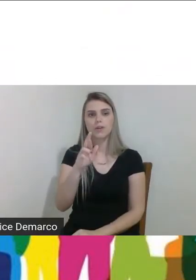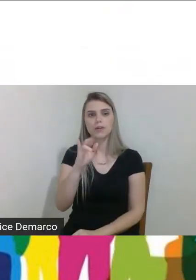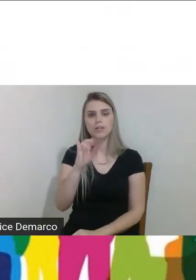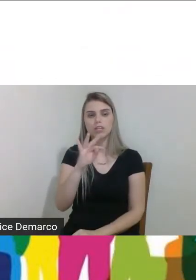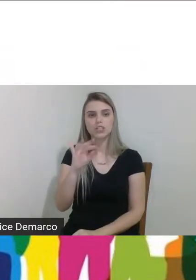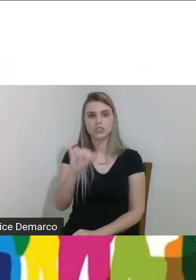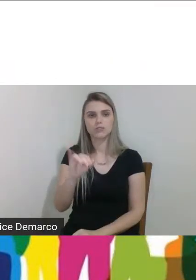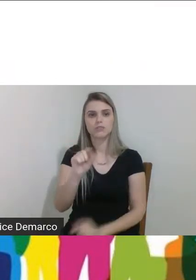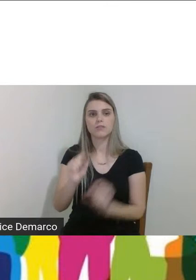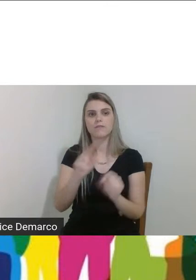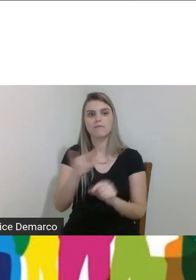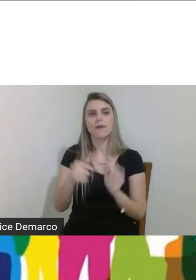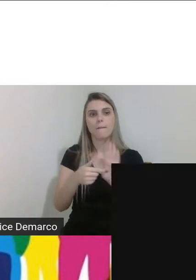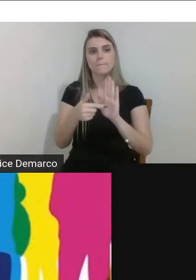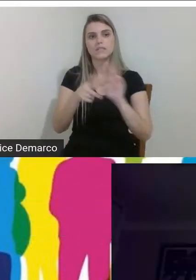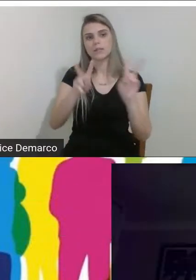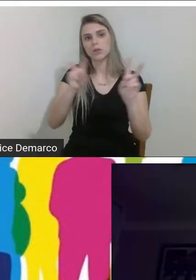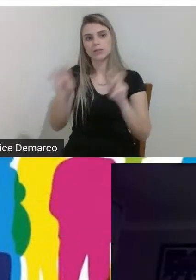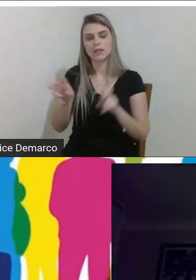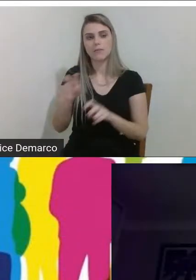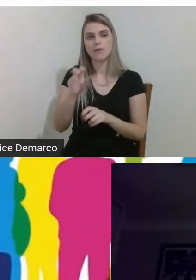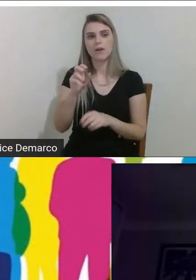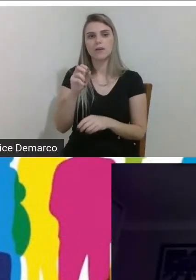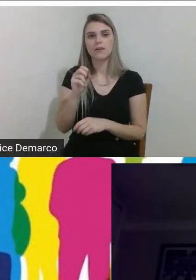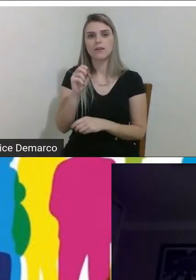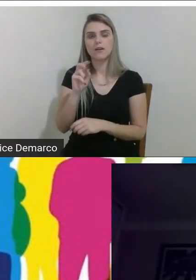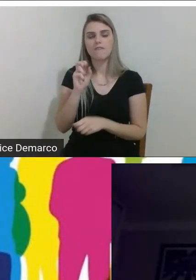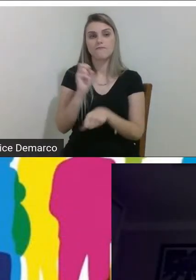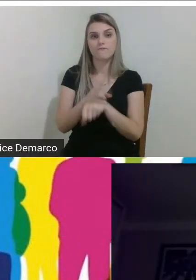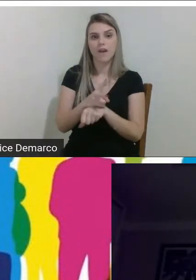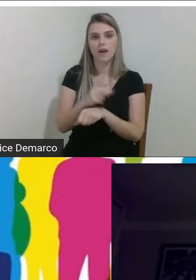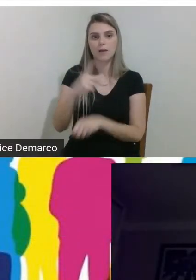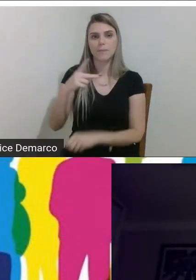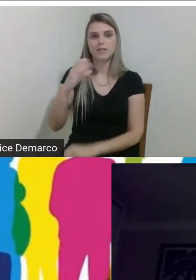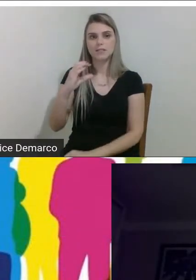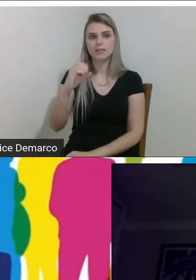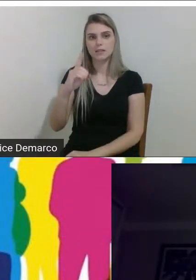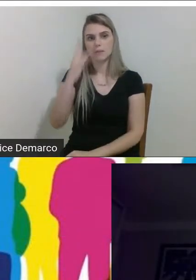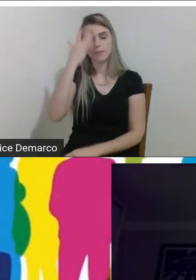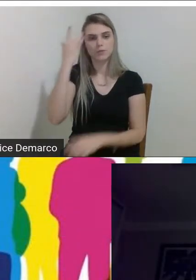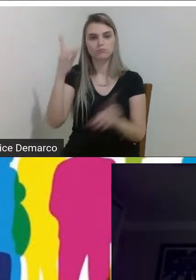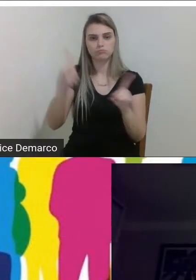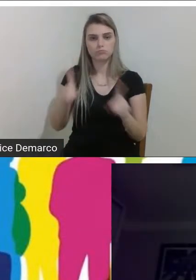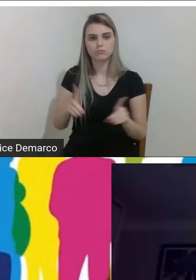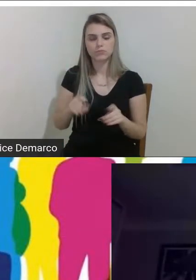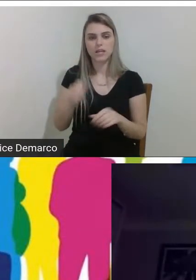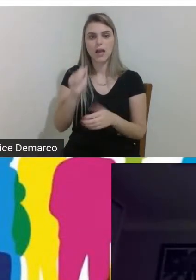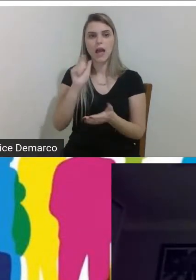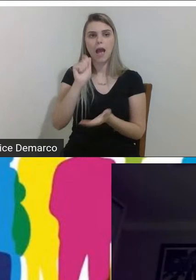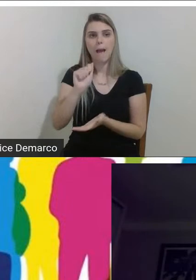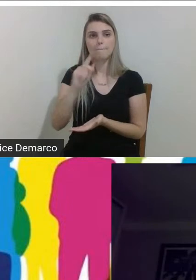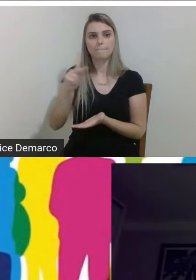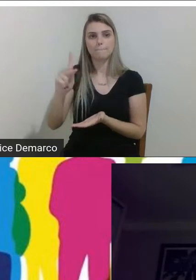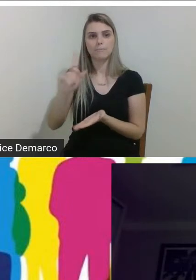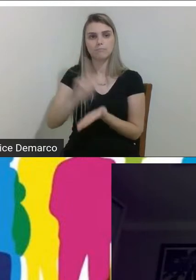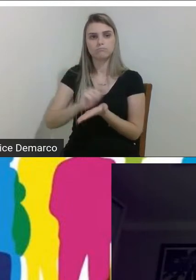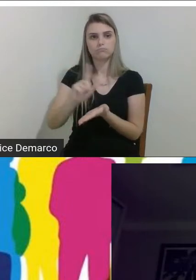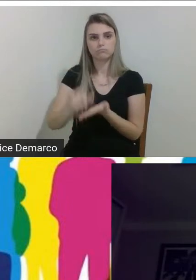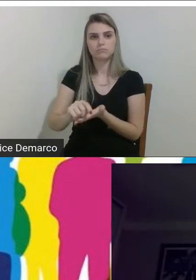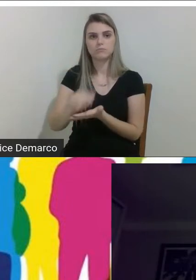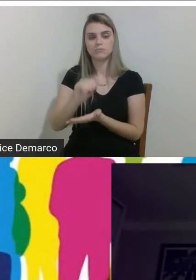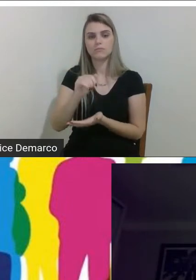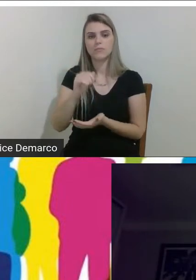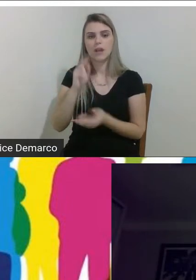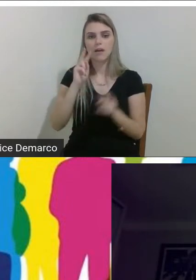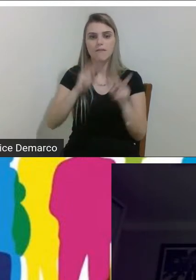apresentar o tema Vaga PCD aplicativo para buscar e denunciar vagas PCDs